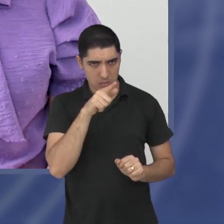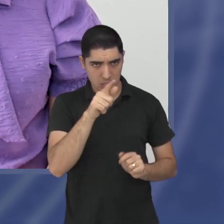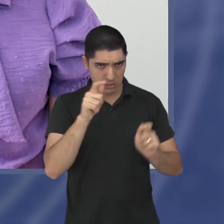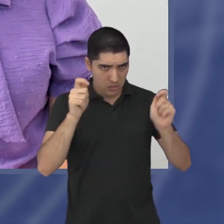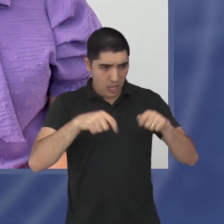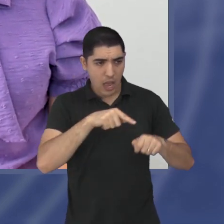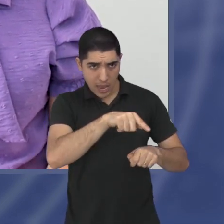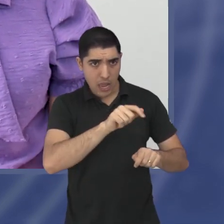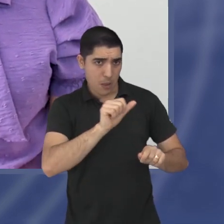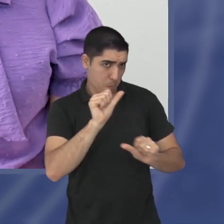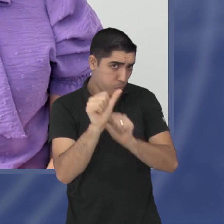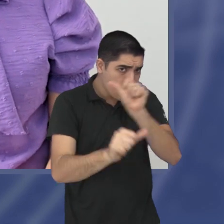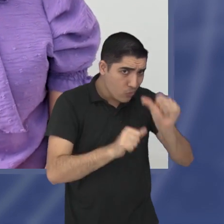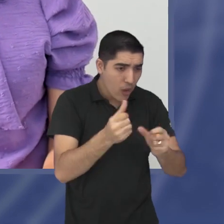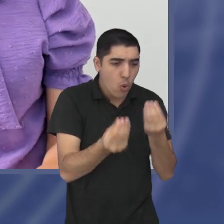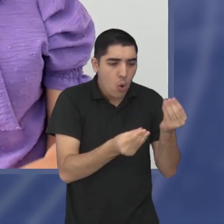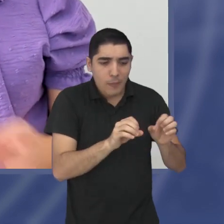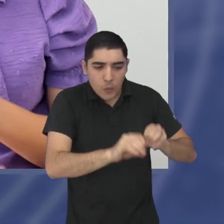o pós.